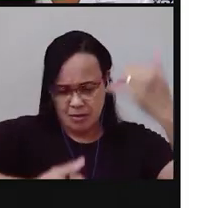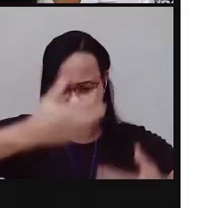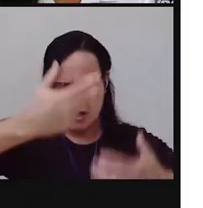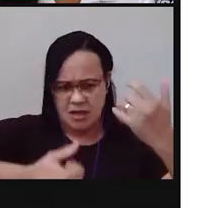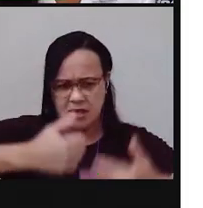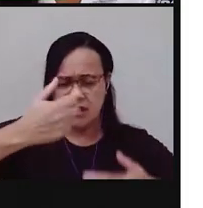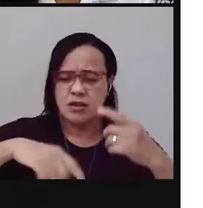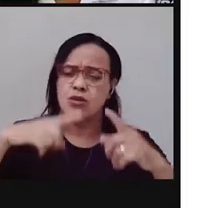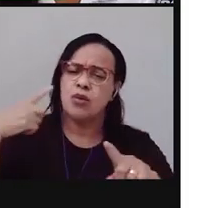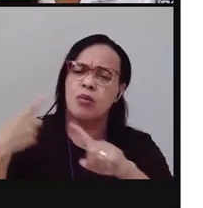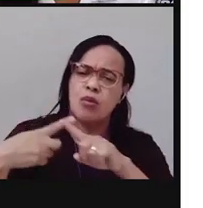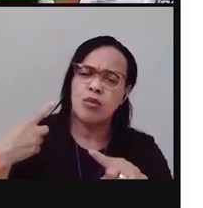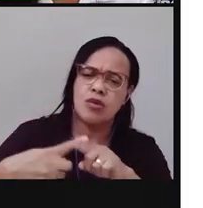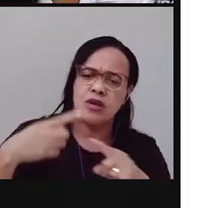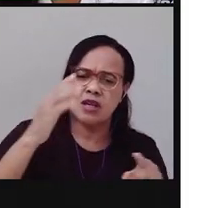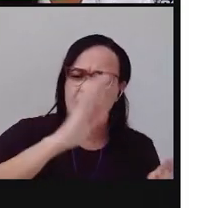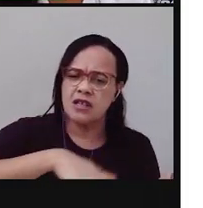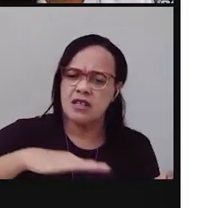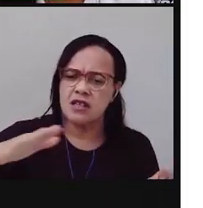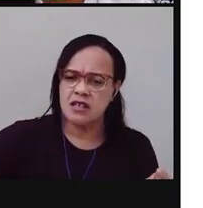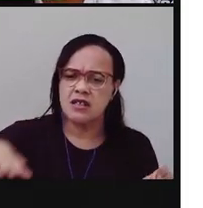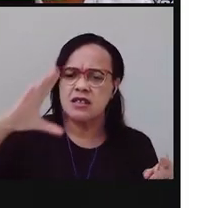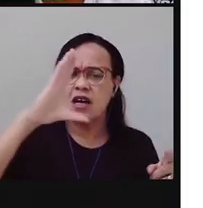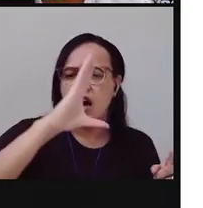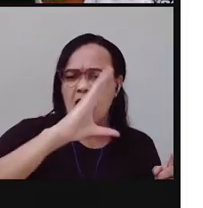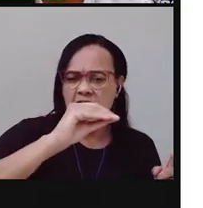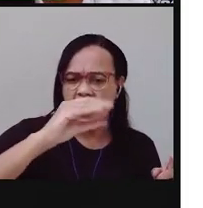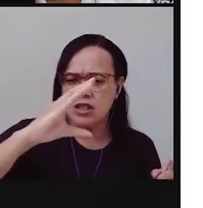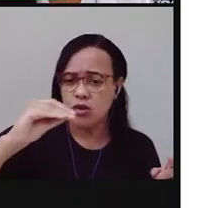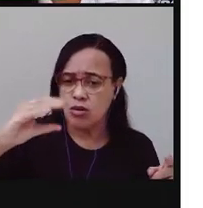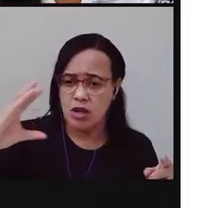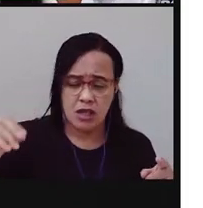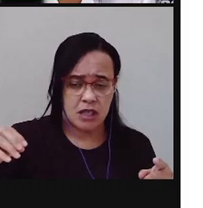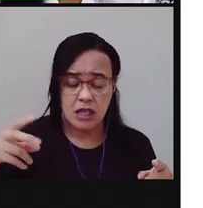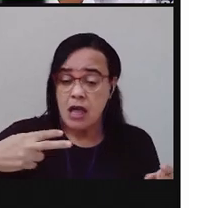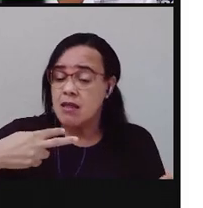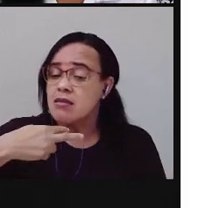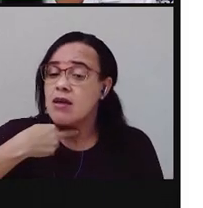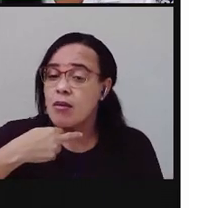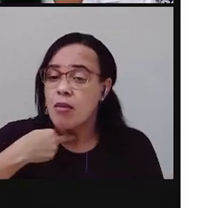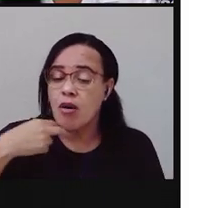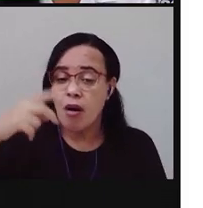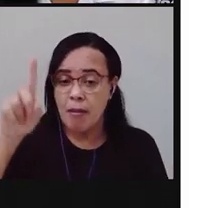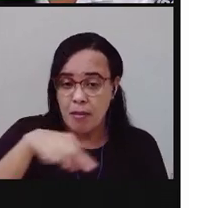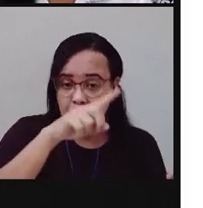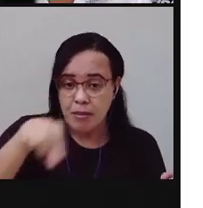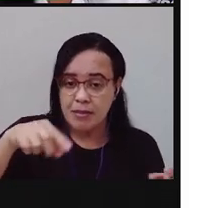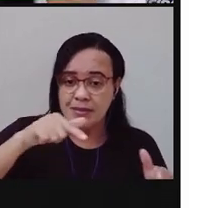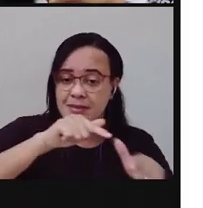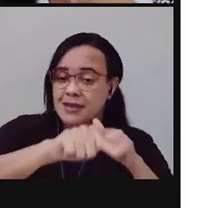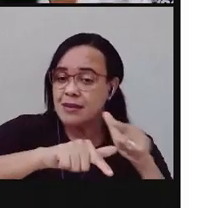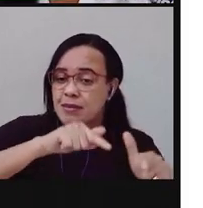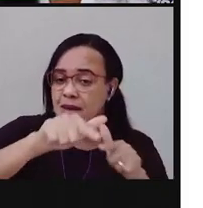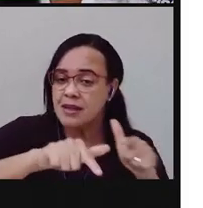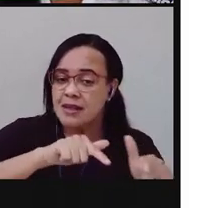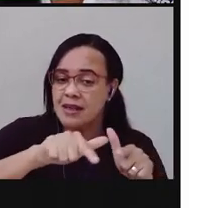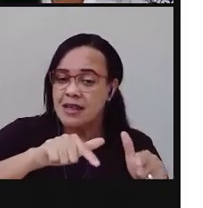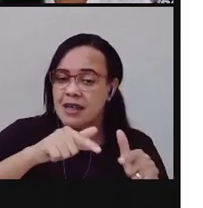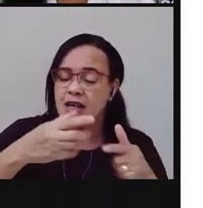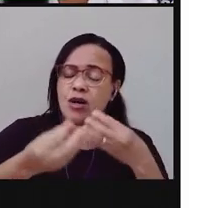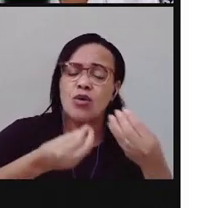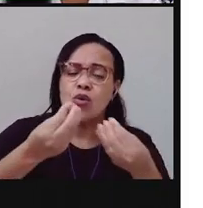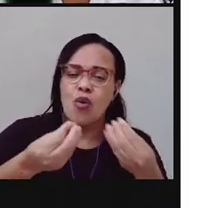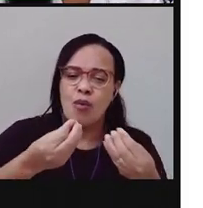por que as crianças e os adolescentes não podem trabalhar. Aí, você depois que gravar esse